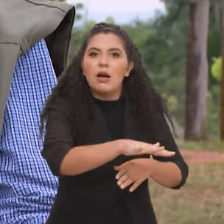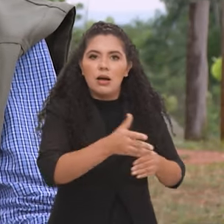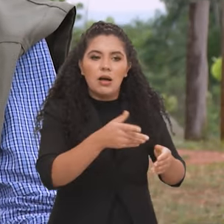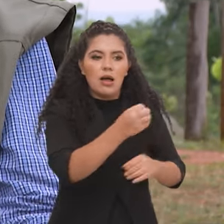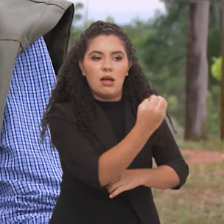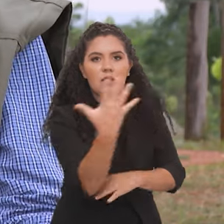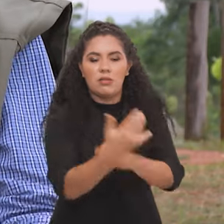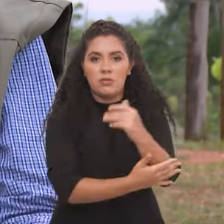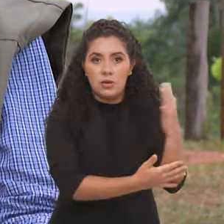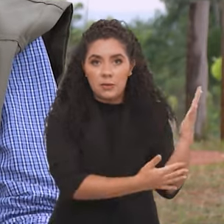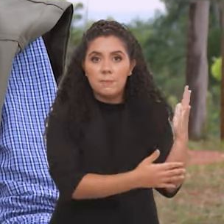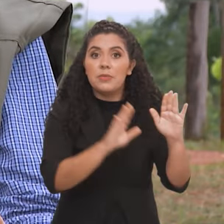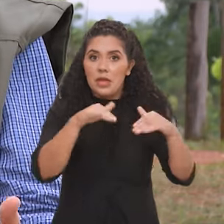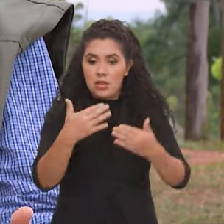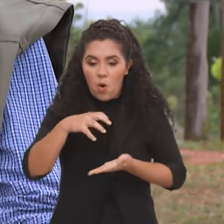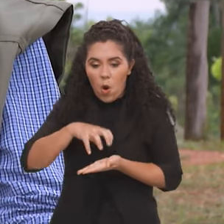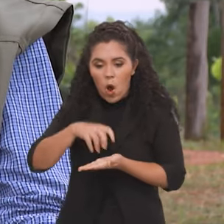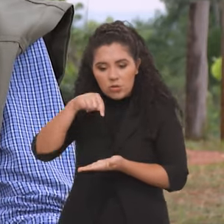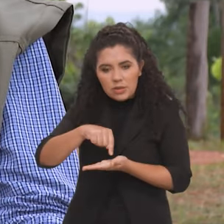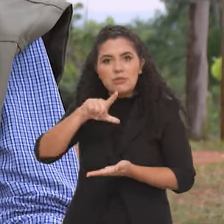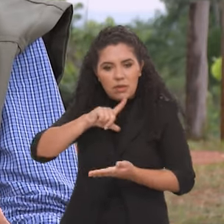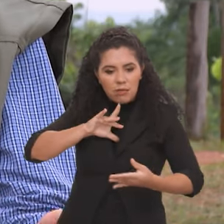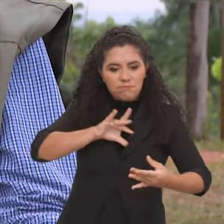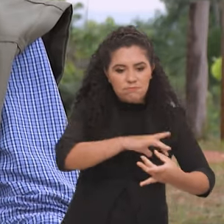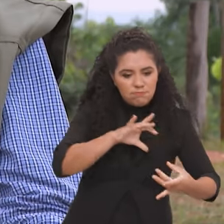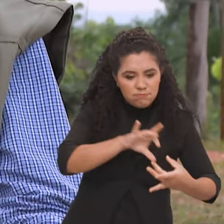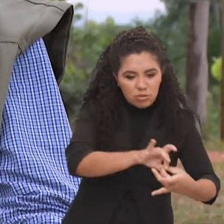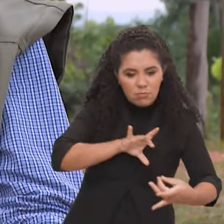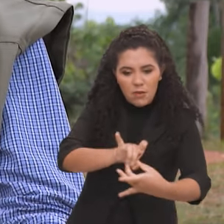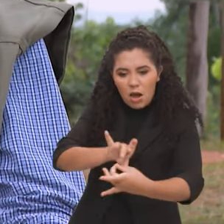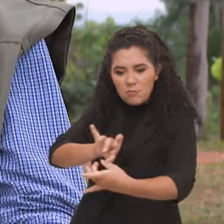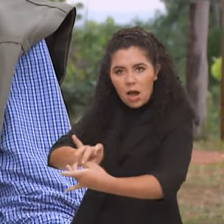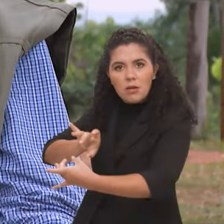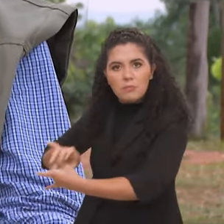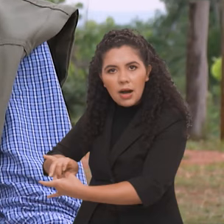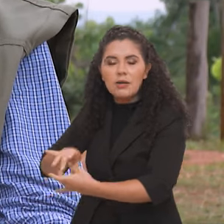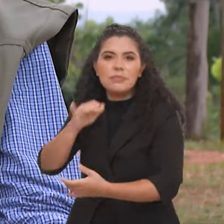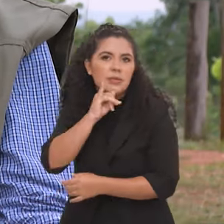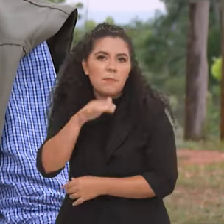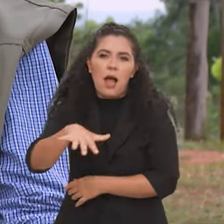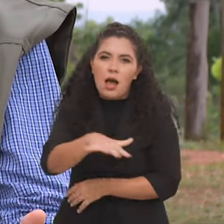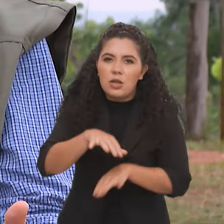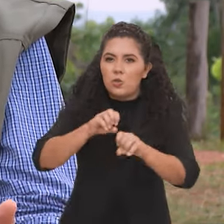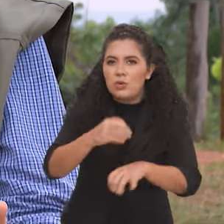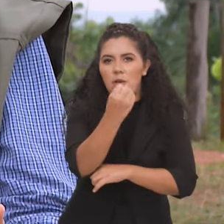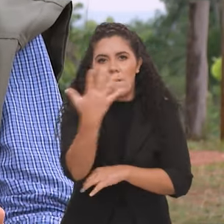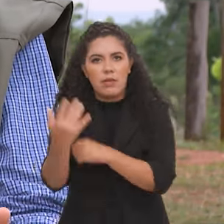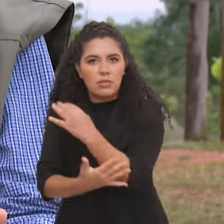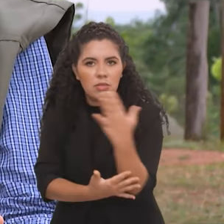natureza. Então, o ICMBio trabalha em conjunto com várias organizações na educação ambiental,